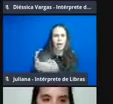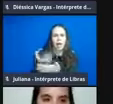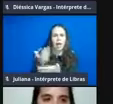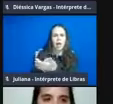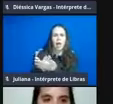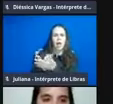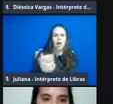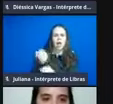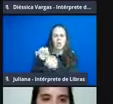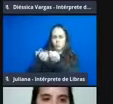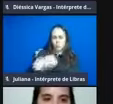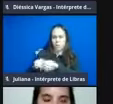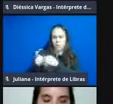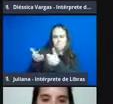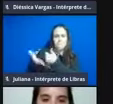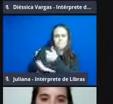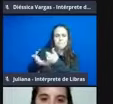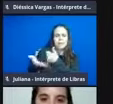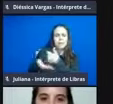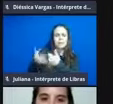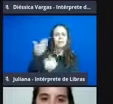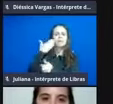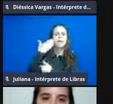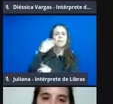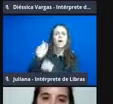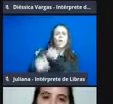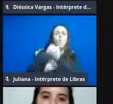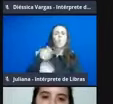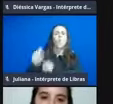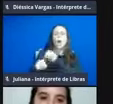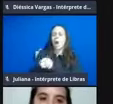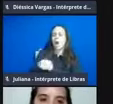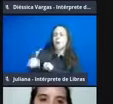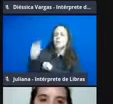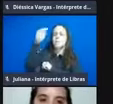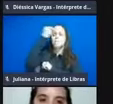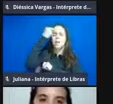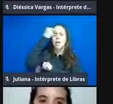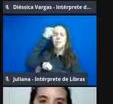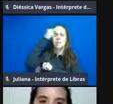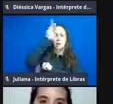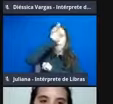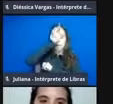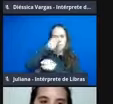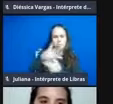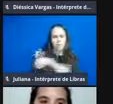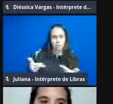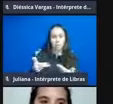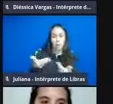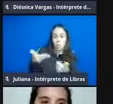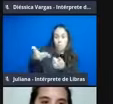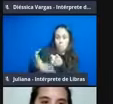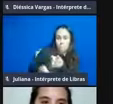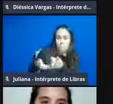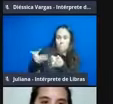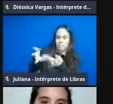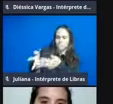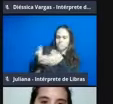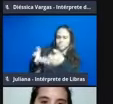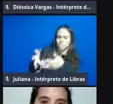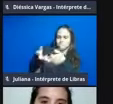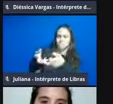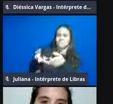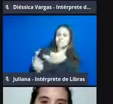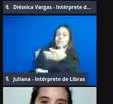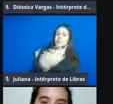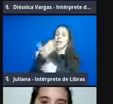e investigar primeiro que representações tem sobre esse grupo. A partir dessas investigações, nós gostaríamos de propor estratégias de